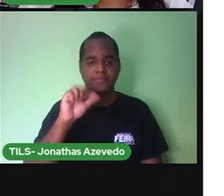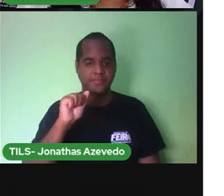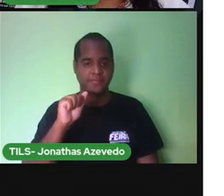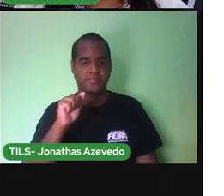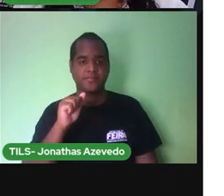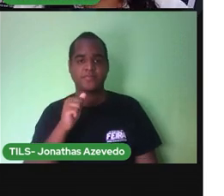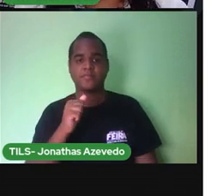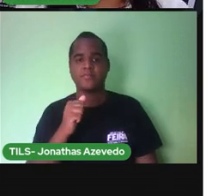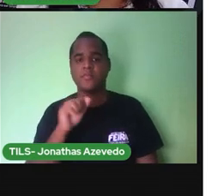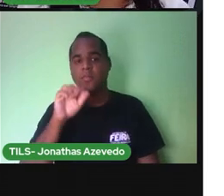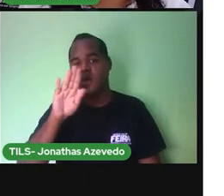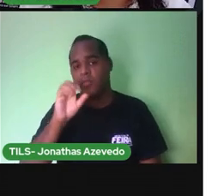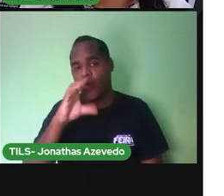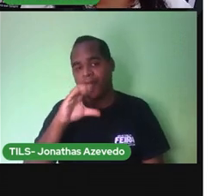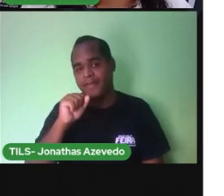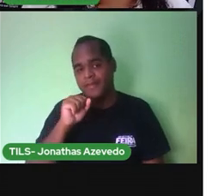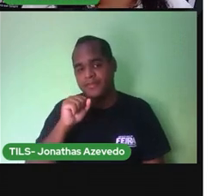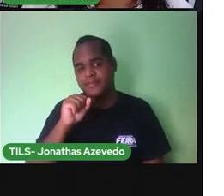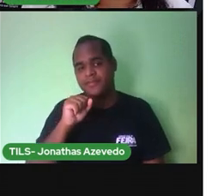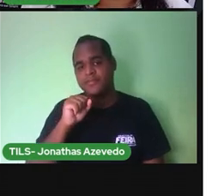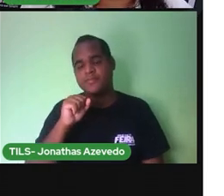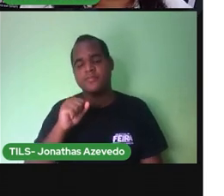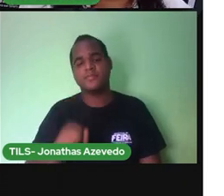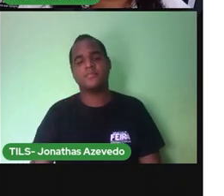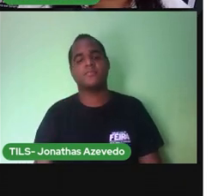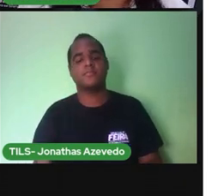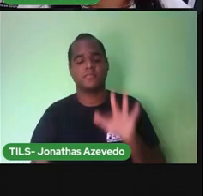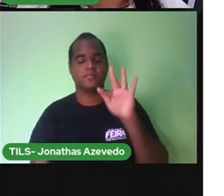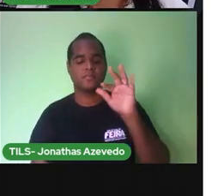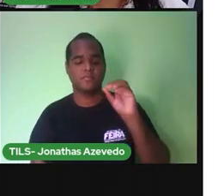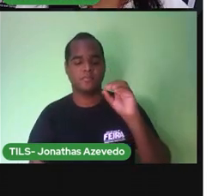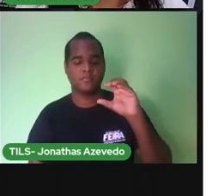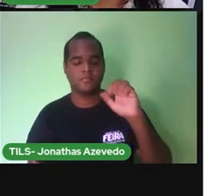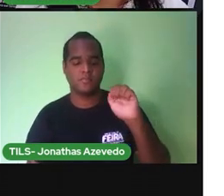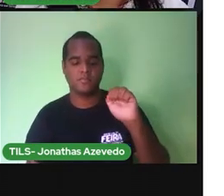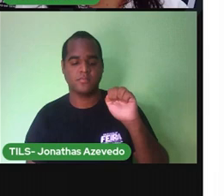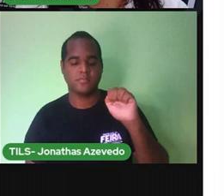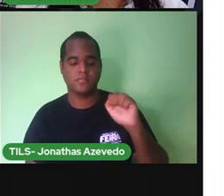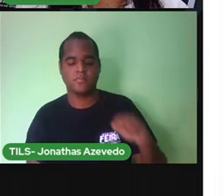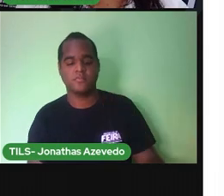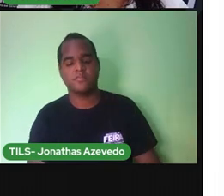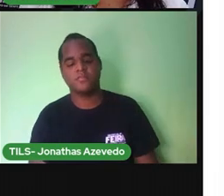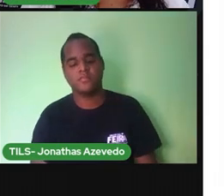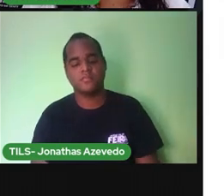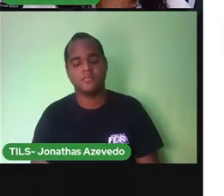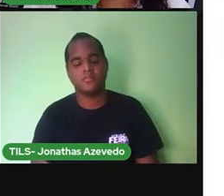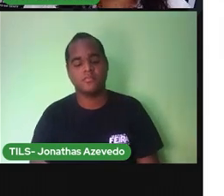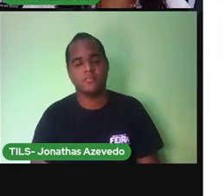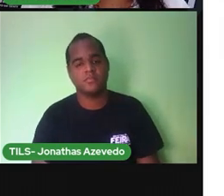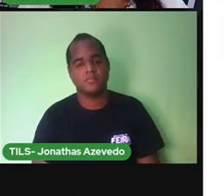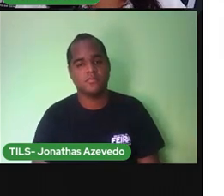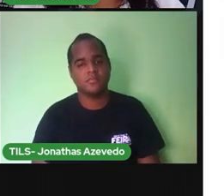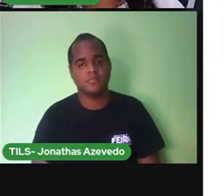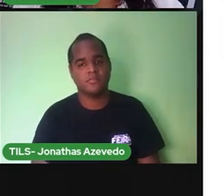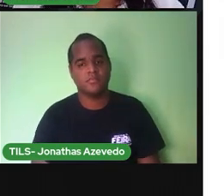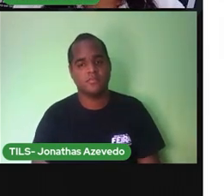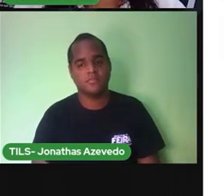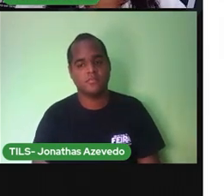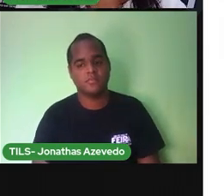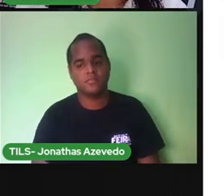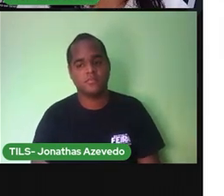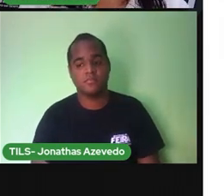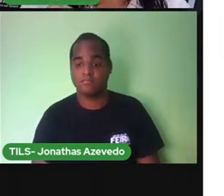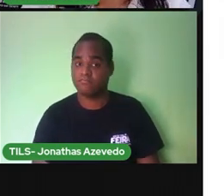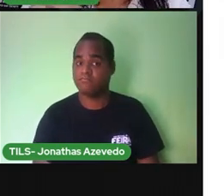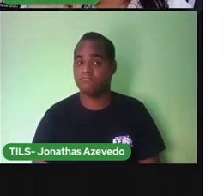Boca Poca Trocamos pouquíssimas letrinhas